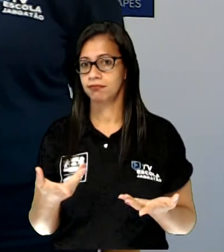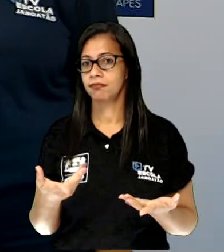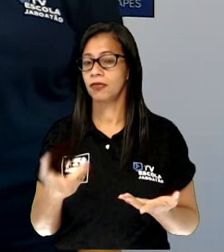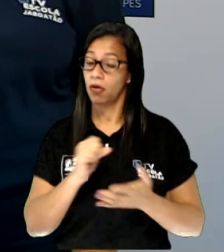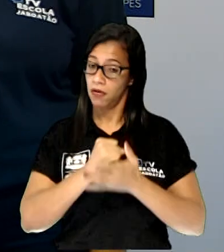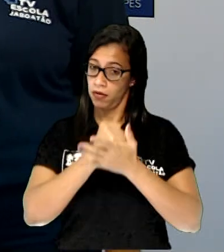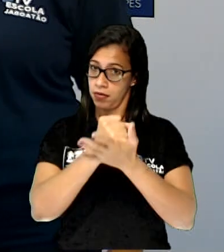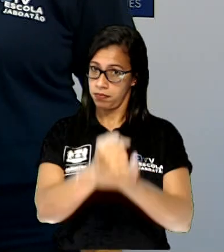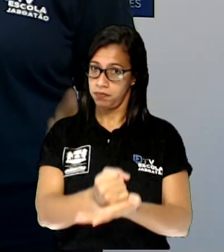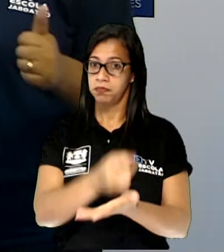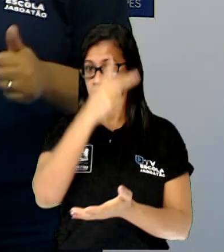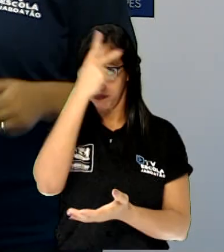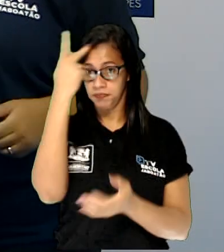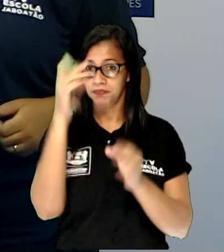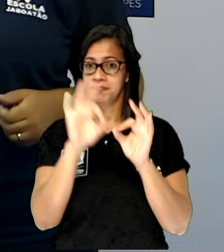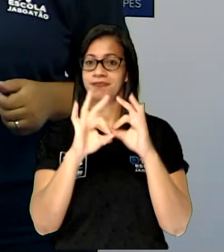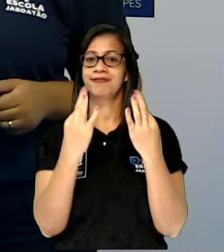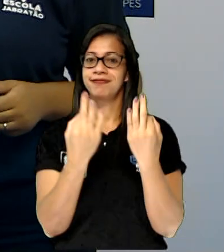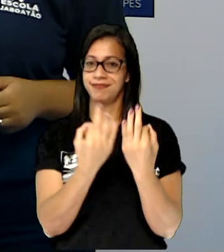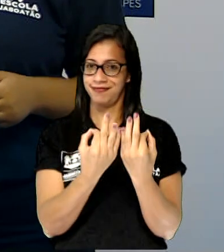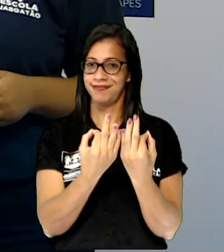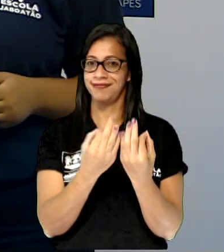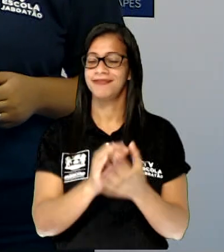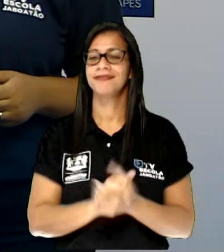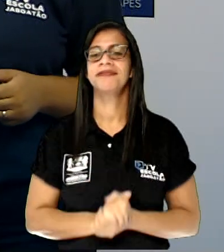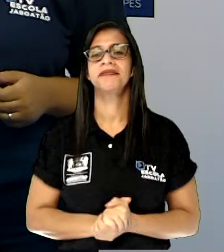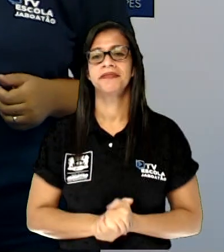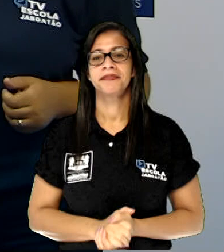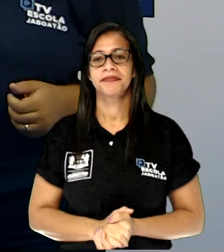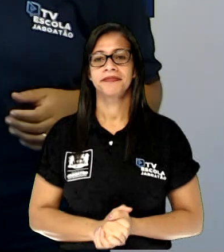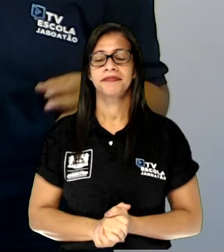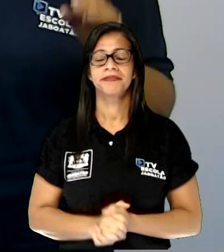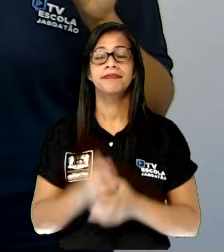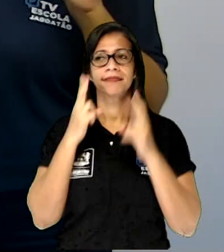da sua família. Vamos observar outras situações?